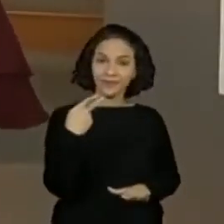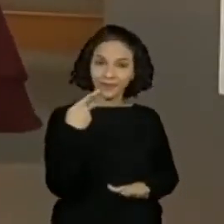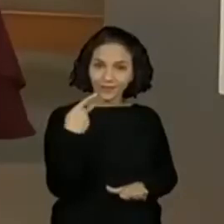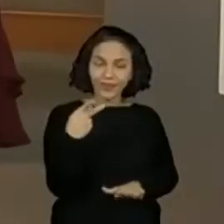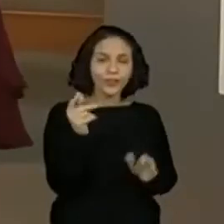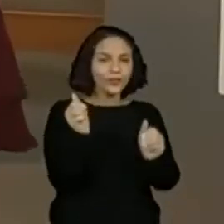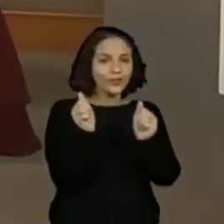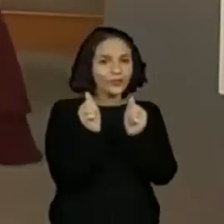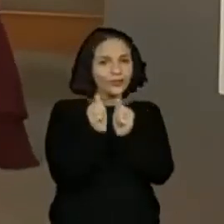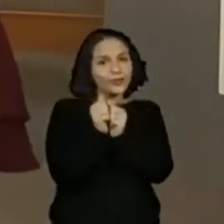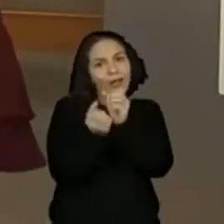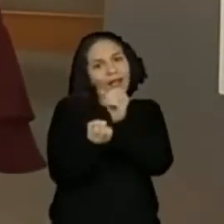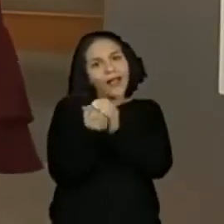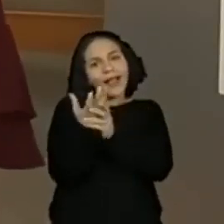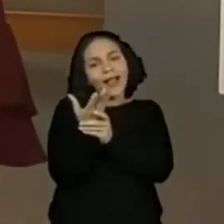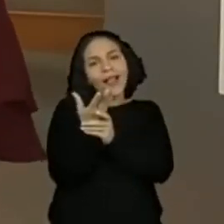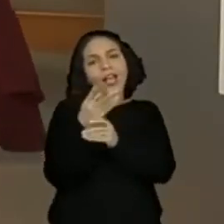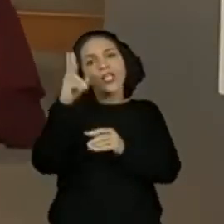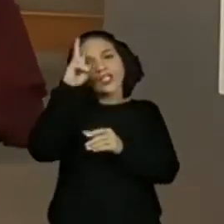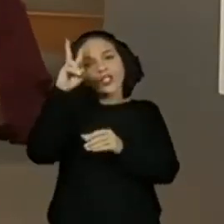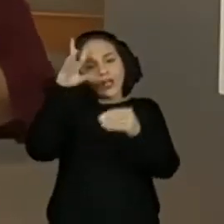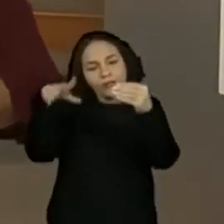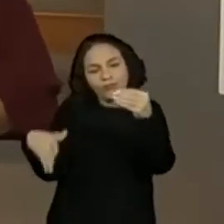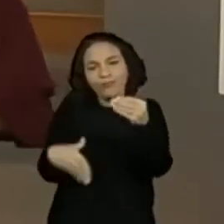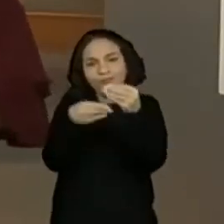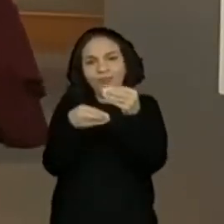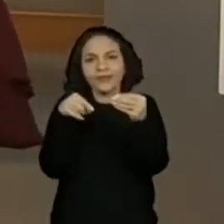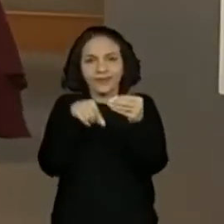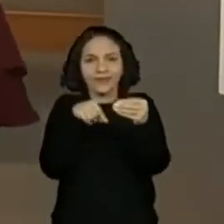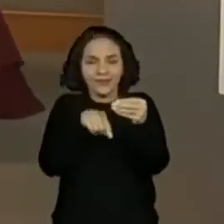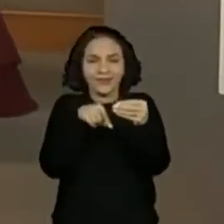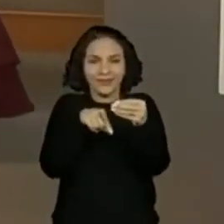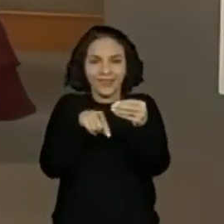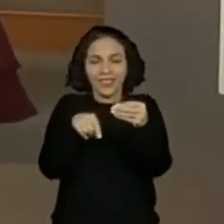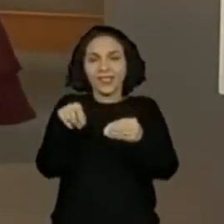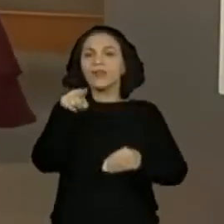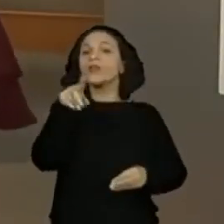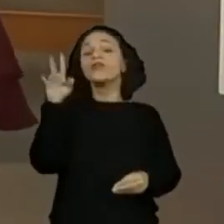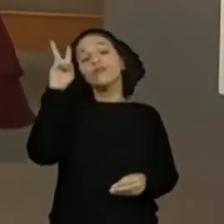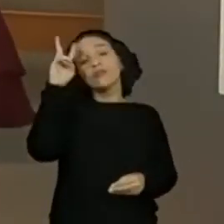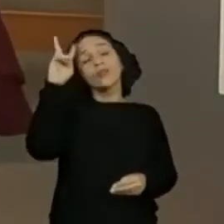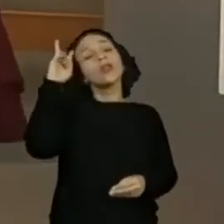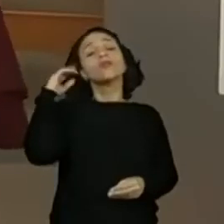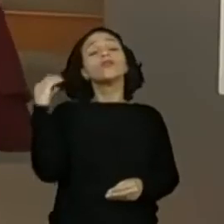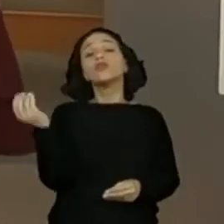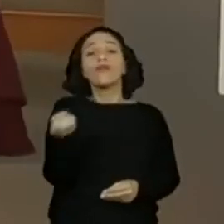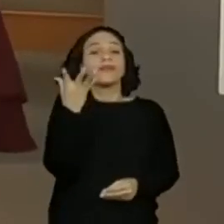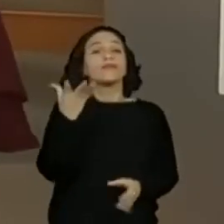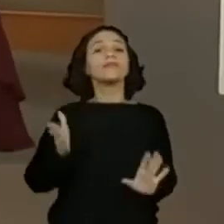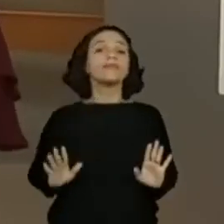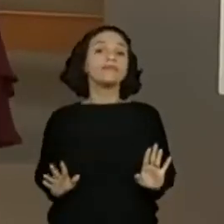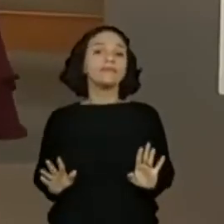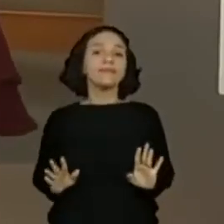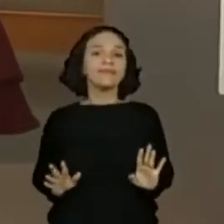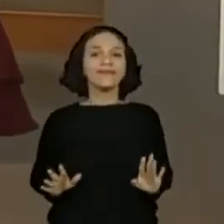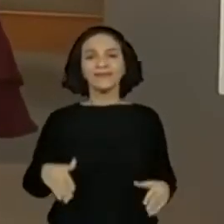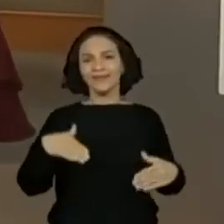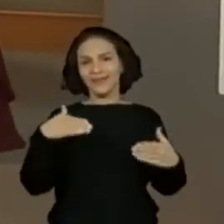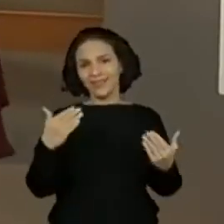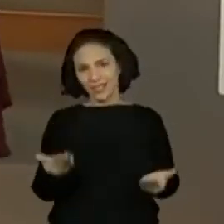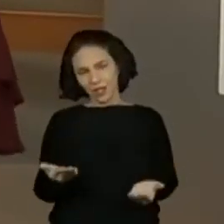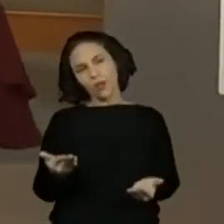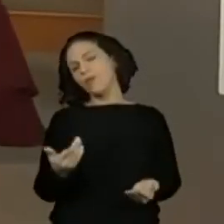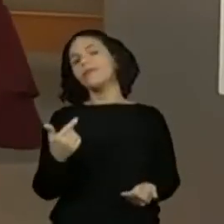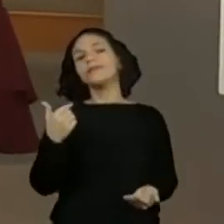de um final de um conto, produção de um conto, um conto desconhecido. E para isso, a professora